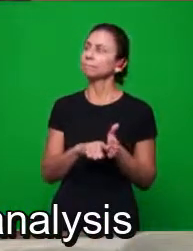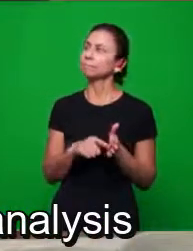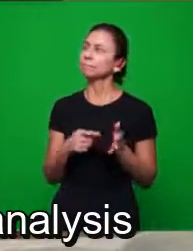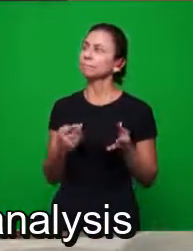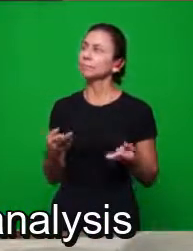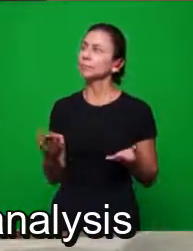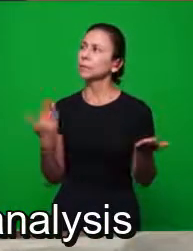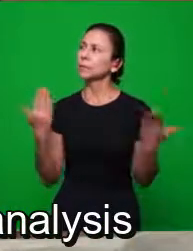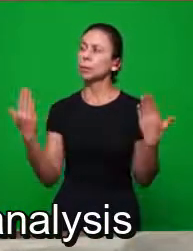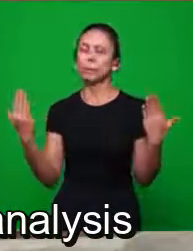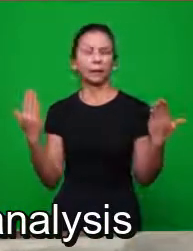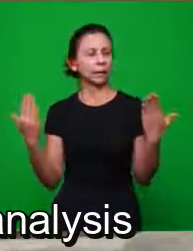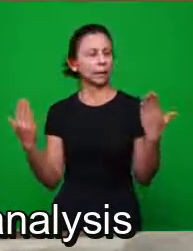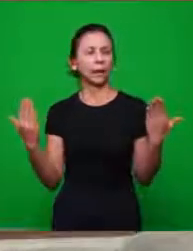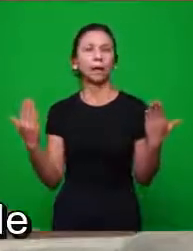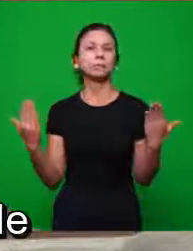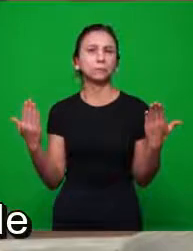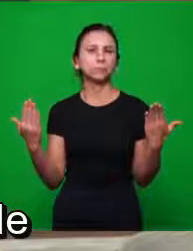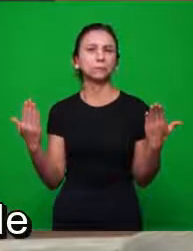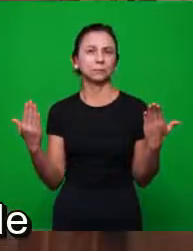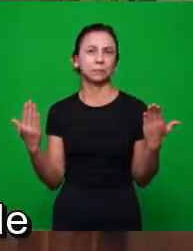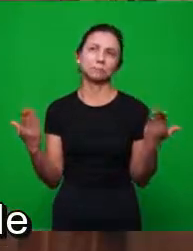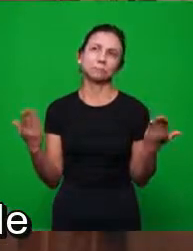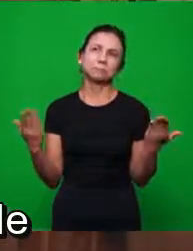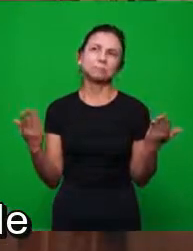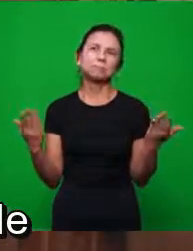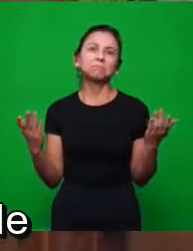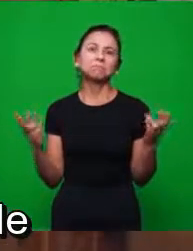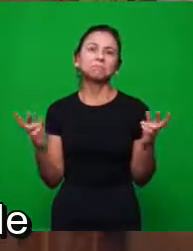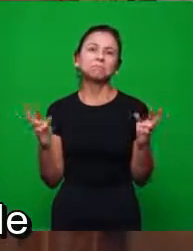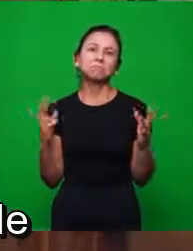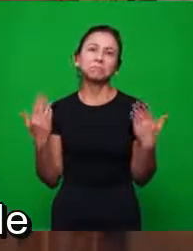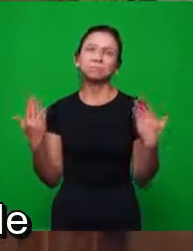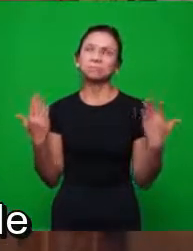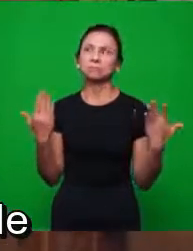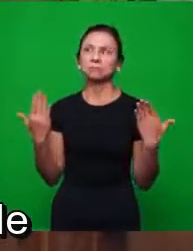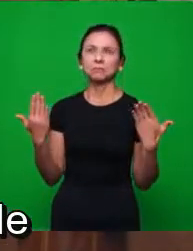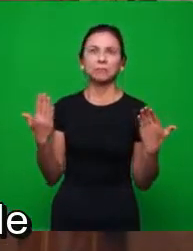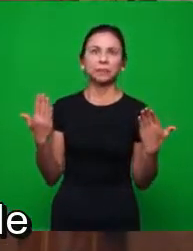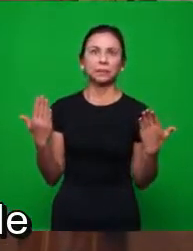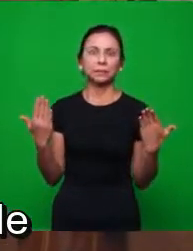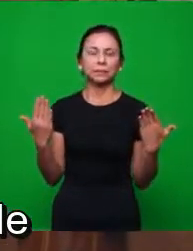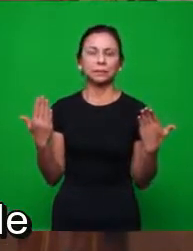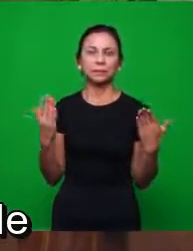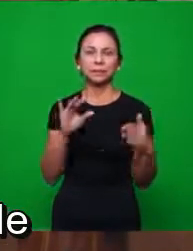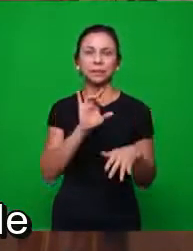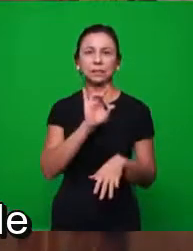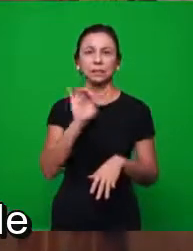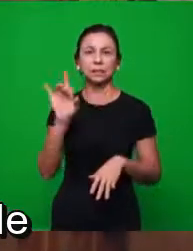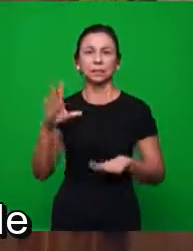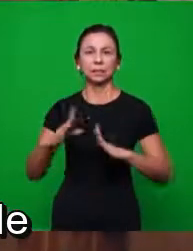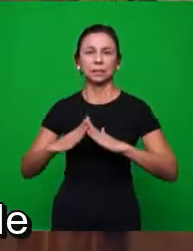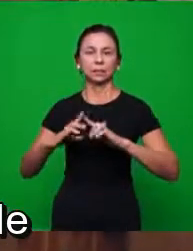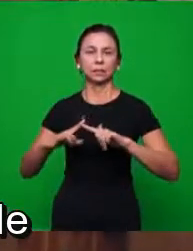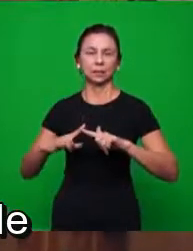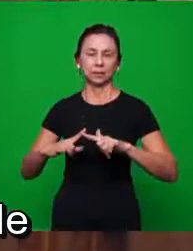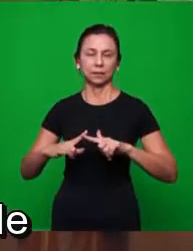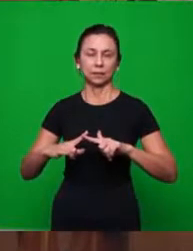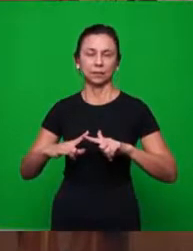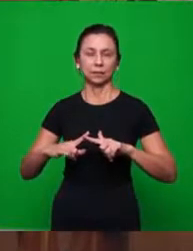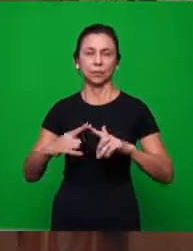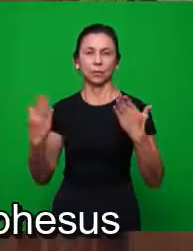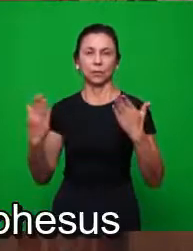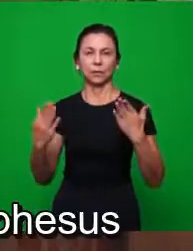e ao mesmo tempo associativa ou paralela de cada igreja com cada